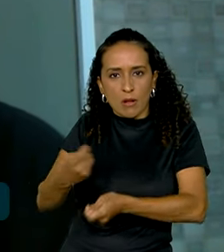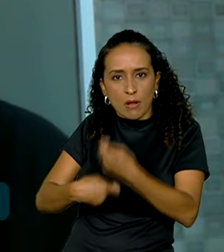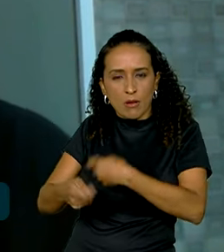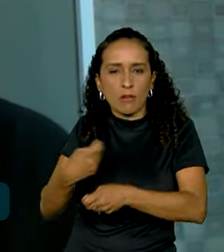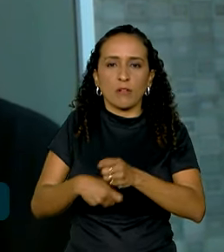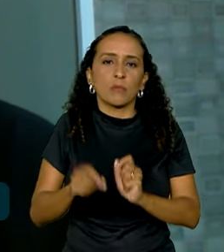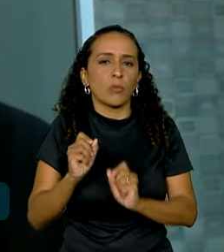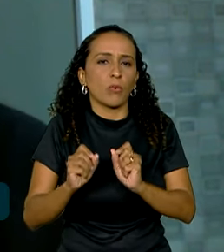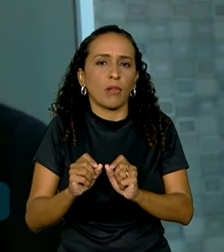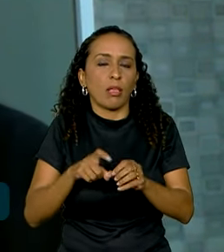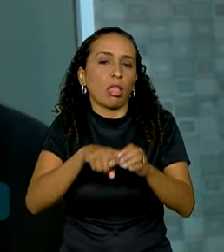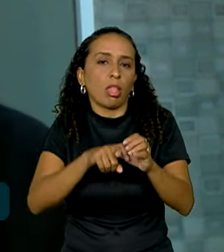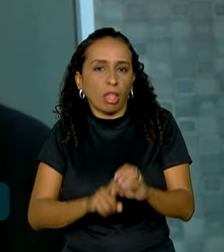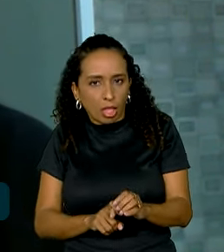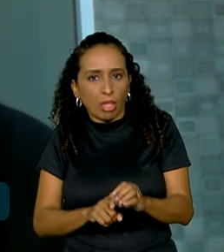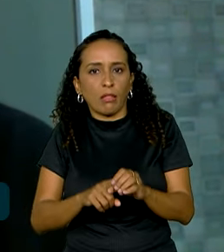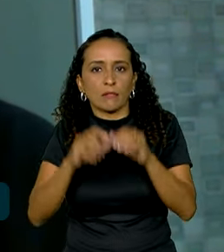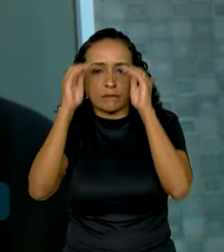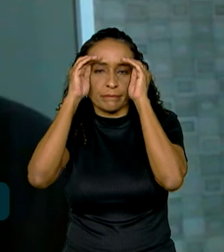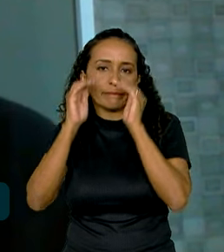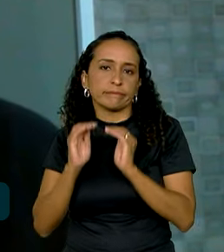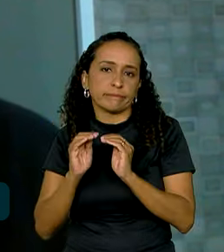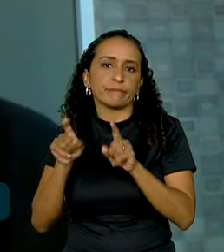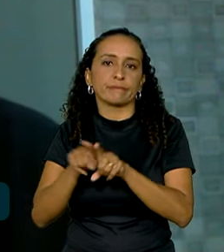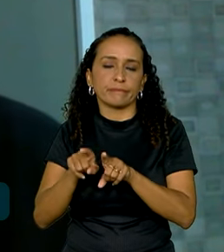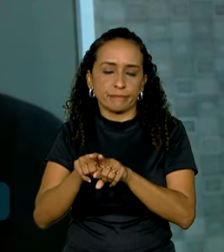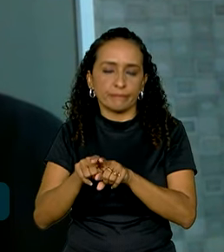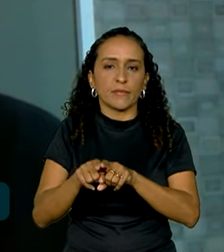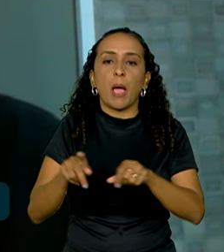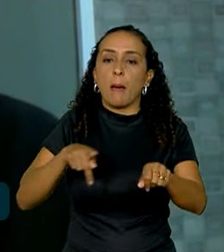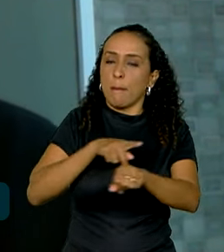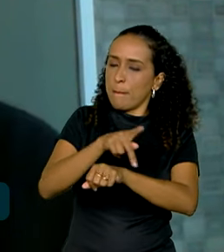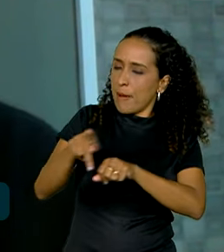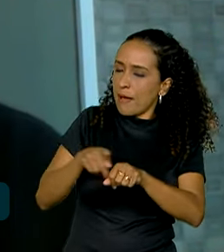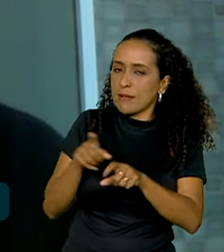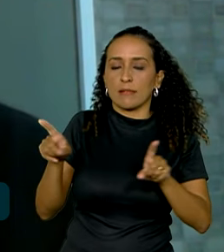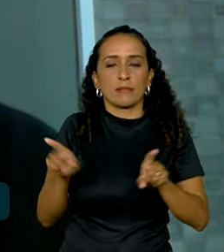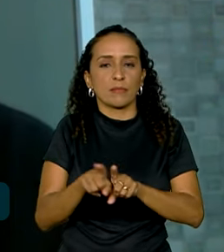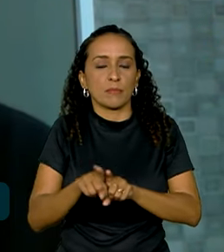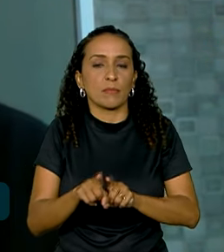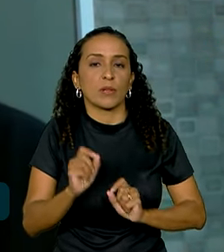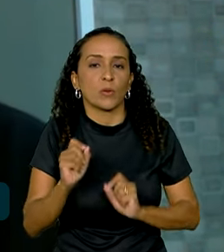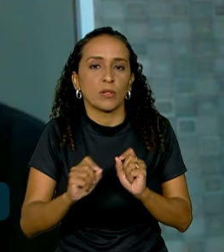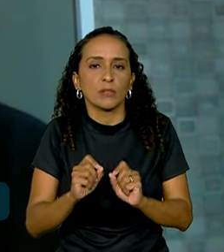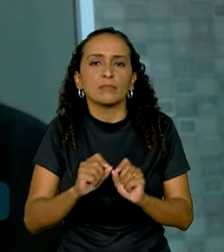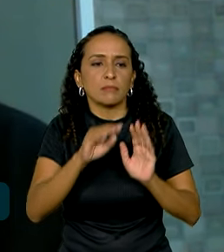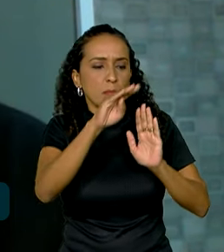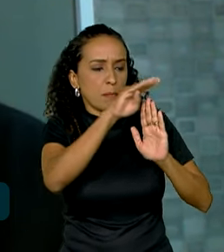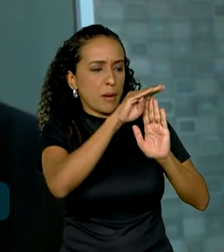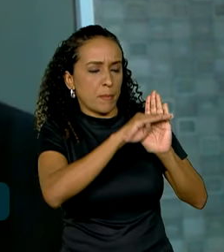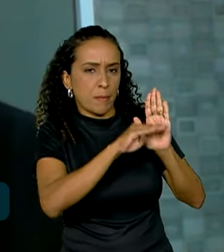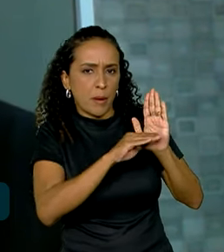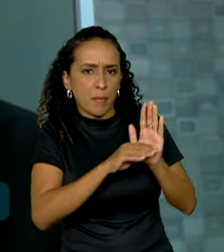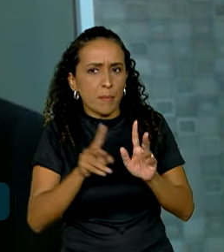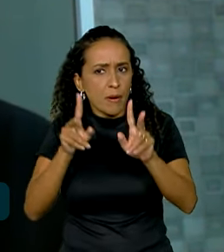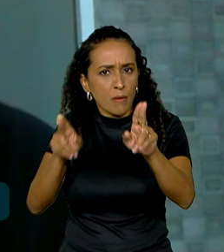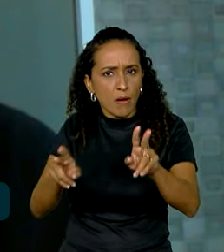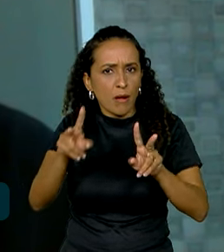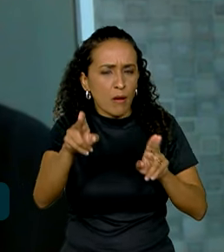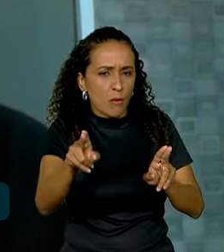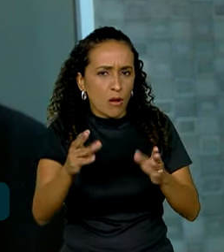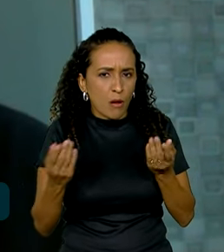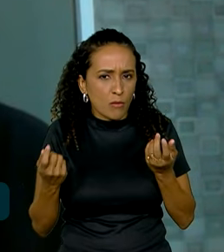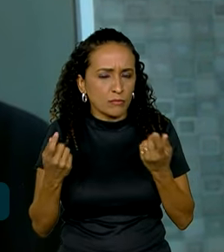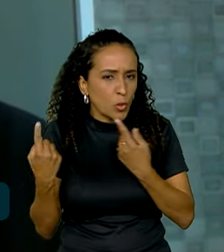dependente e subordinada, países que têm pautas comuns de enfrentamento à